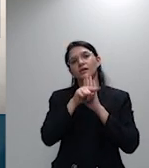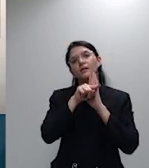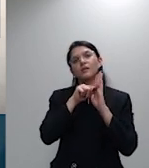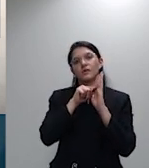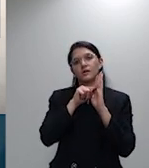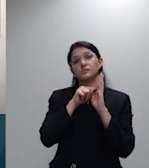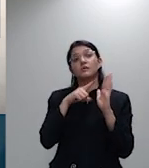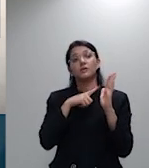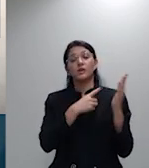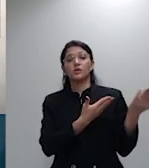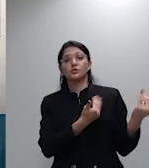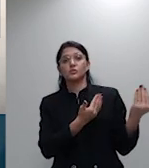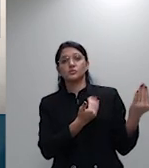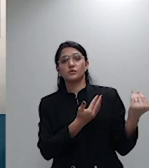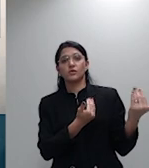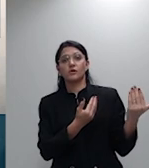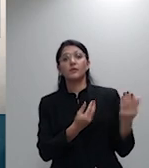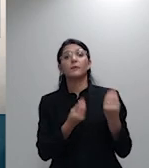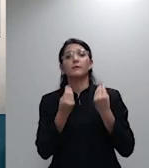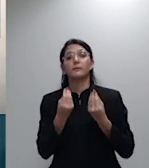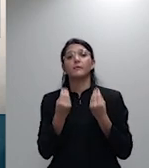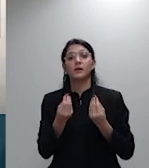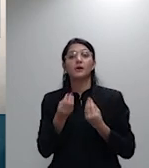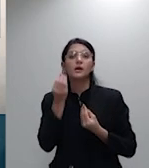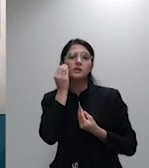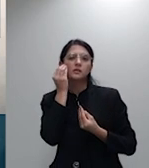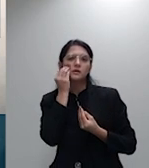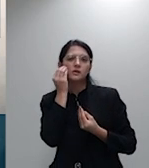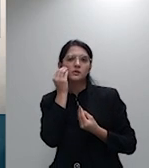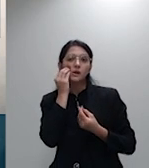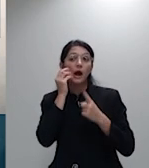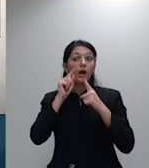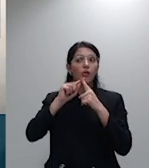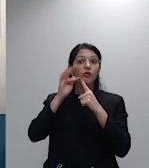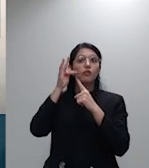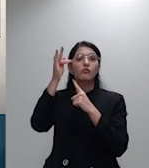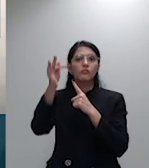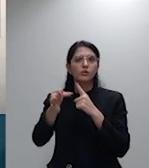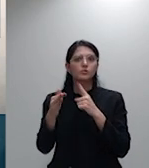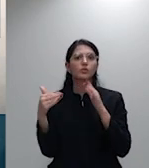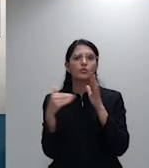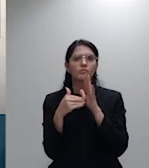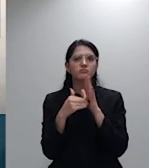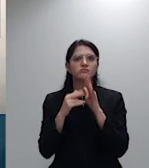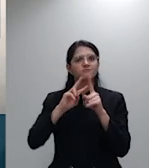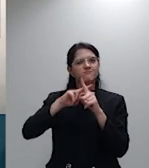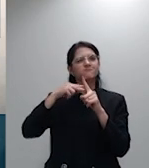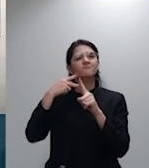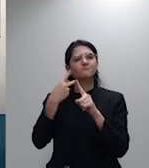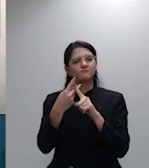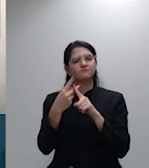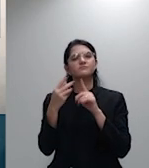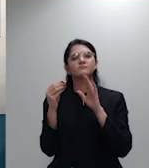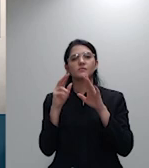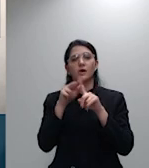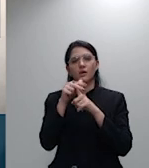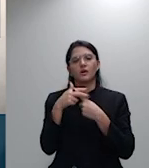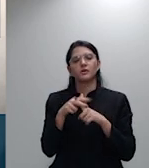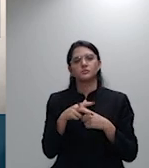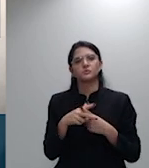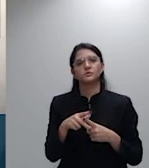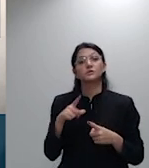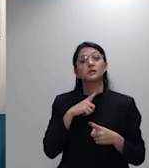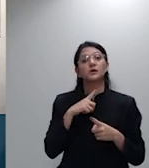o reajuste ainda mais elevado na última faixa etária eu transcrevo o artigo terceiro da redação da